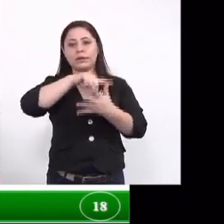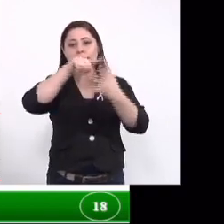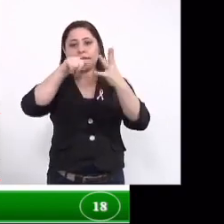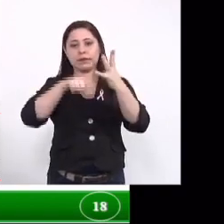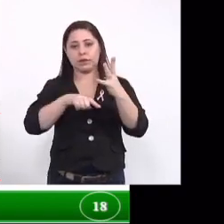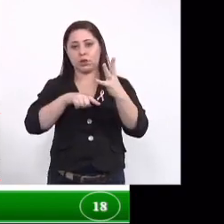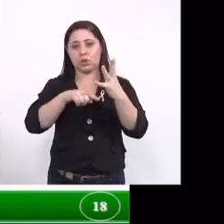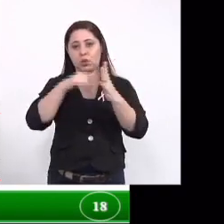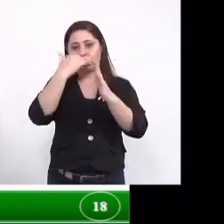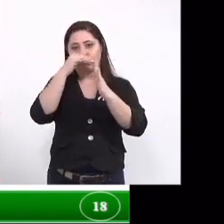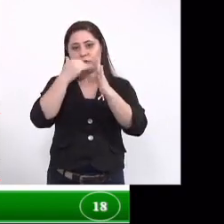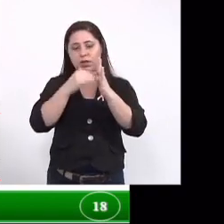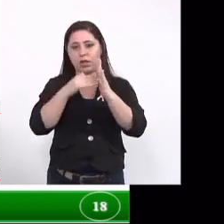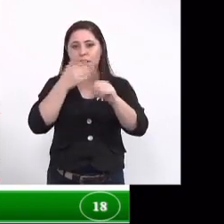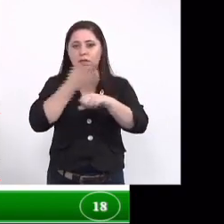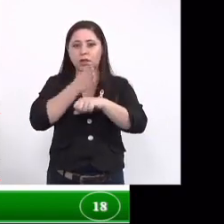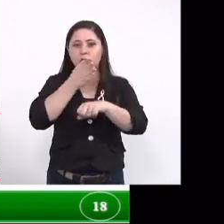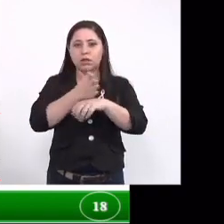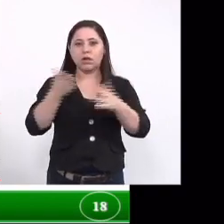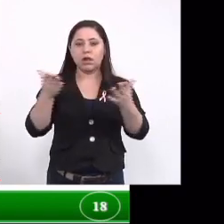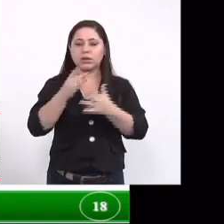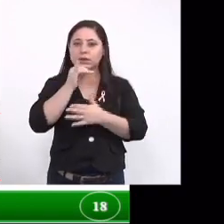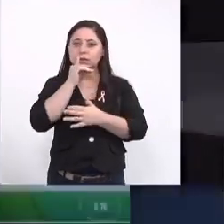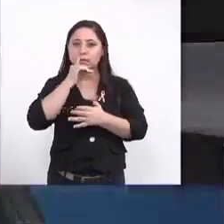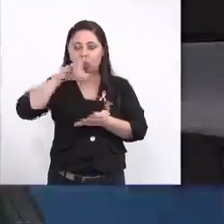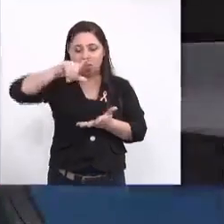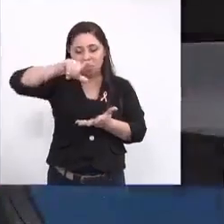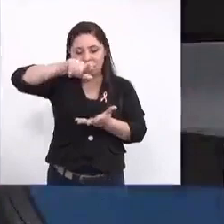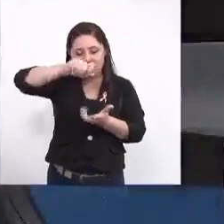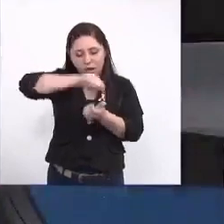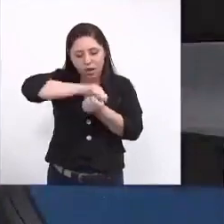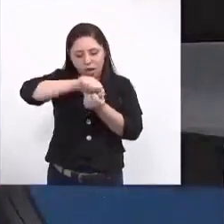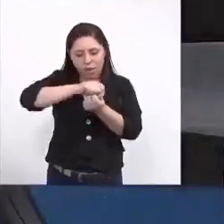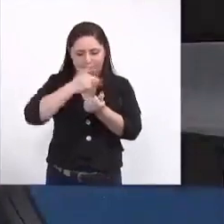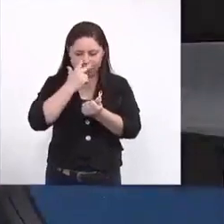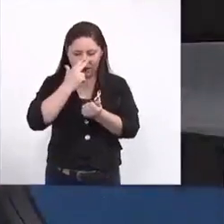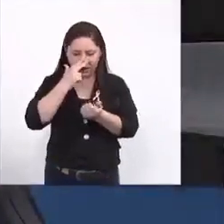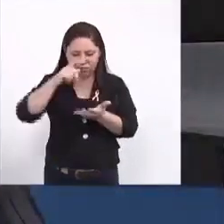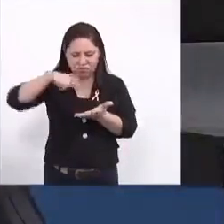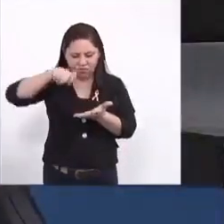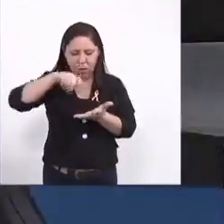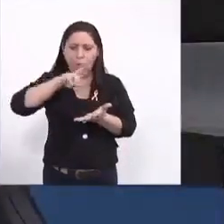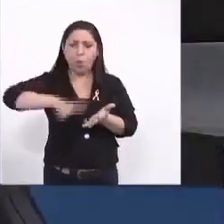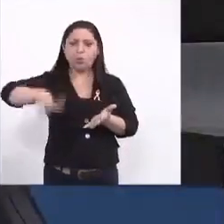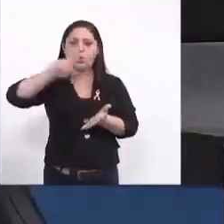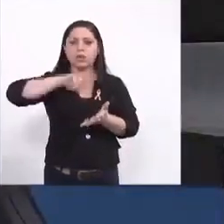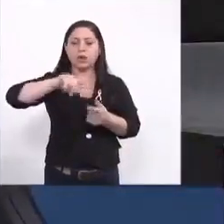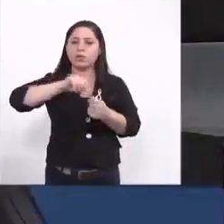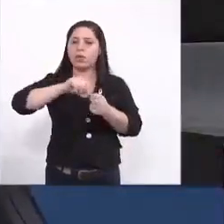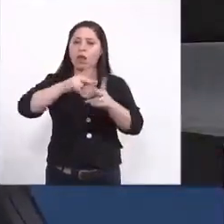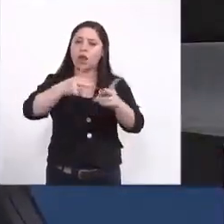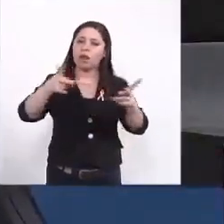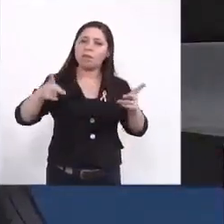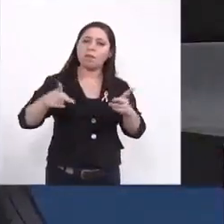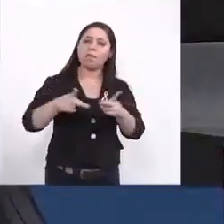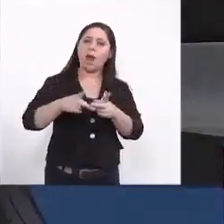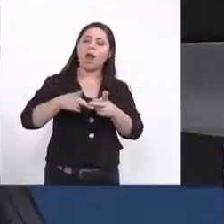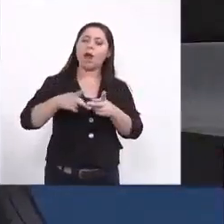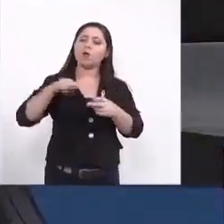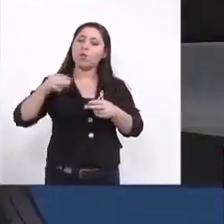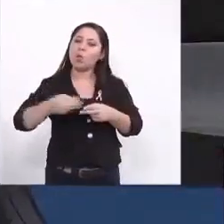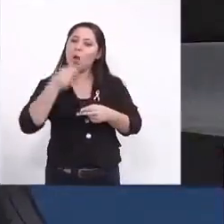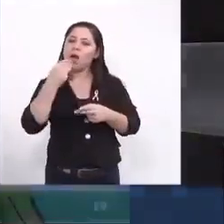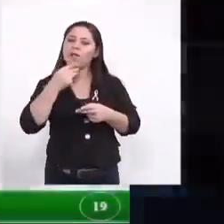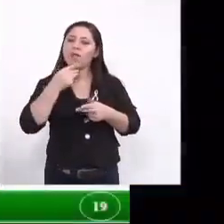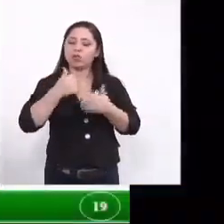compostos e testamos para ver se agora por exemplo o detergente com aspecto de detergente mesmo que pode ser utilizado para lavar louça ou lavar